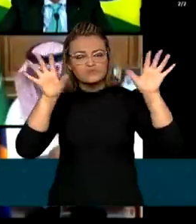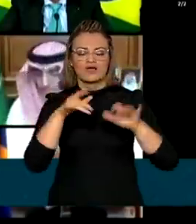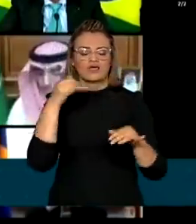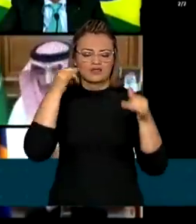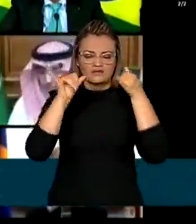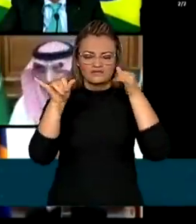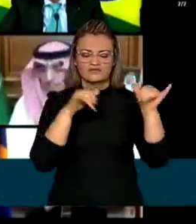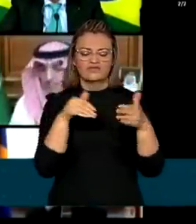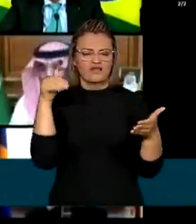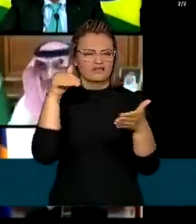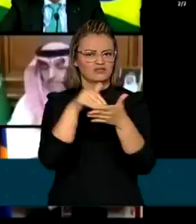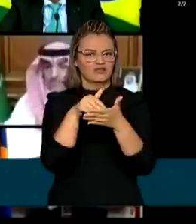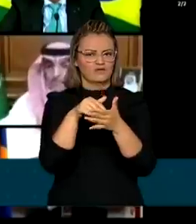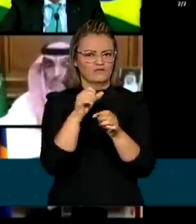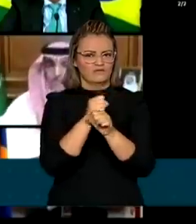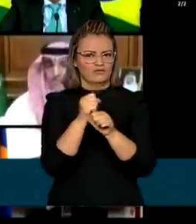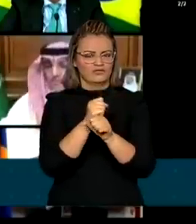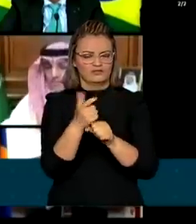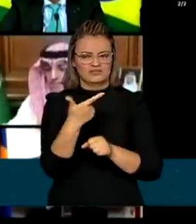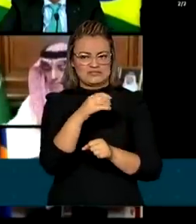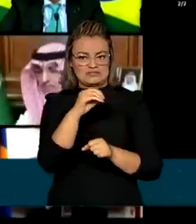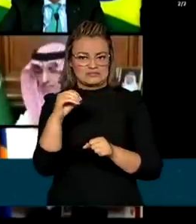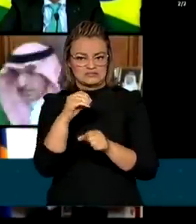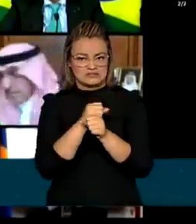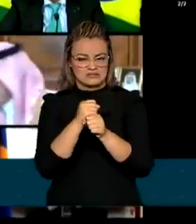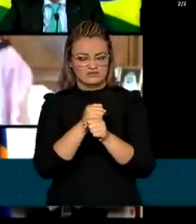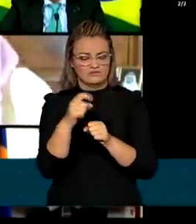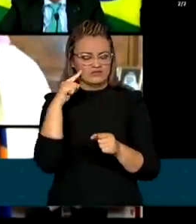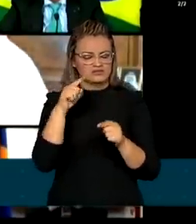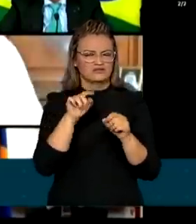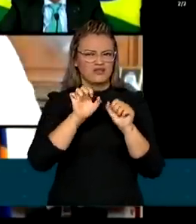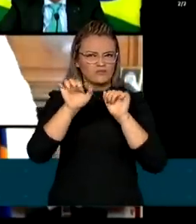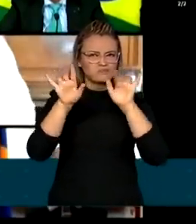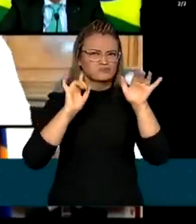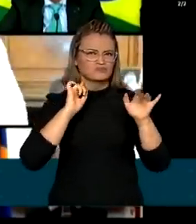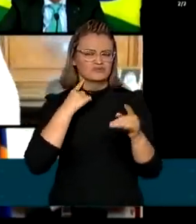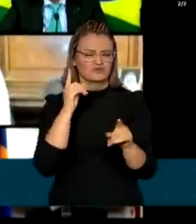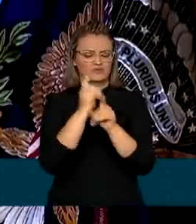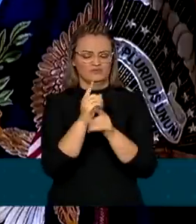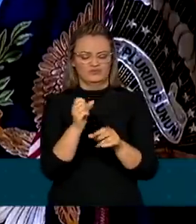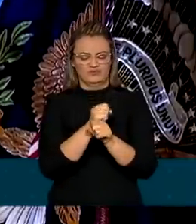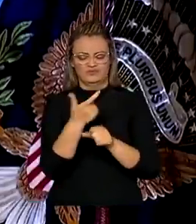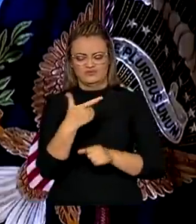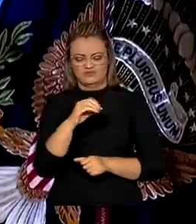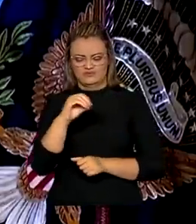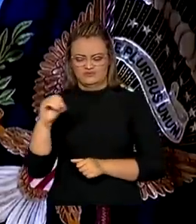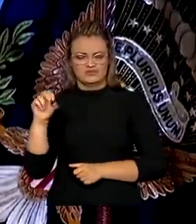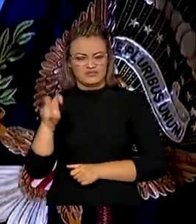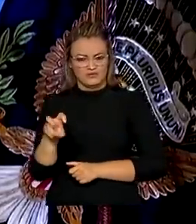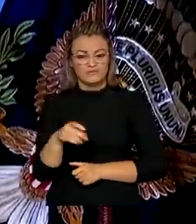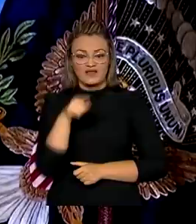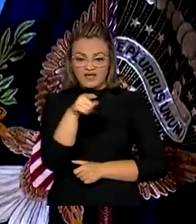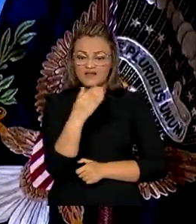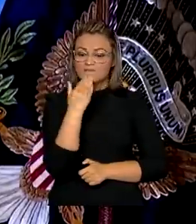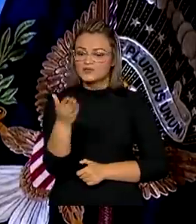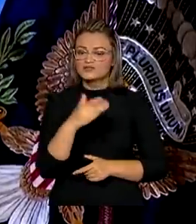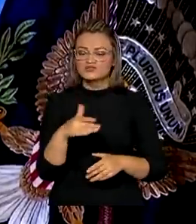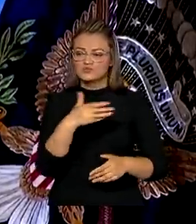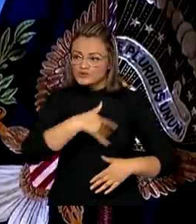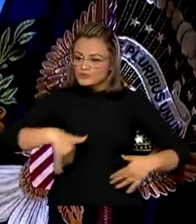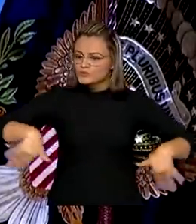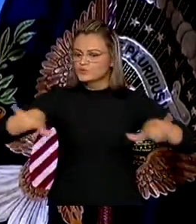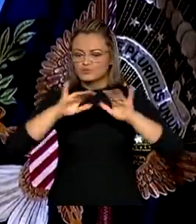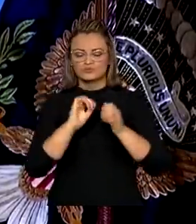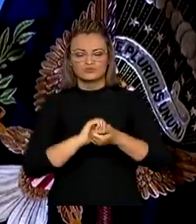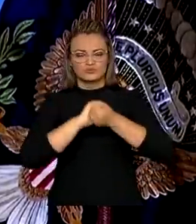estufa até o final desta década, com base na poluição registrada em 2005. Biden pediu a união de todos para